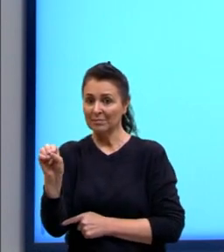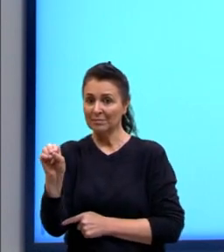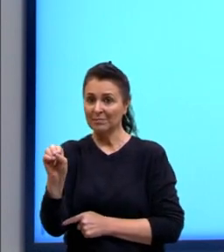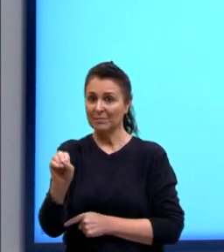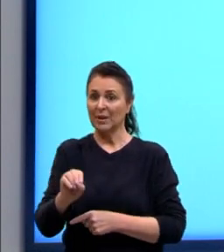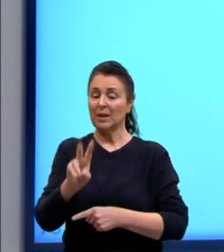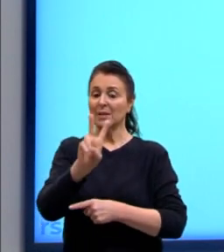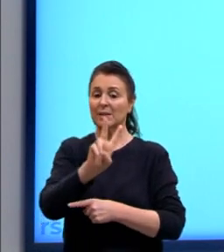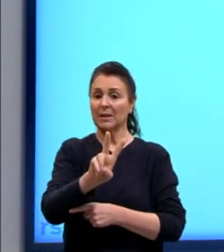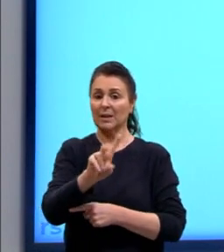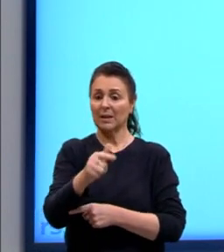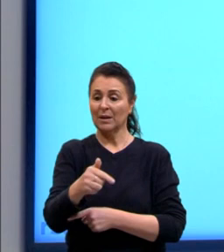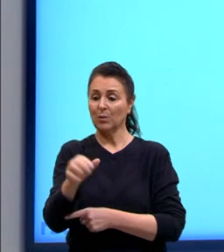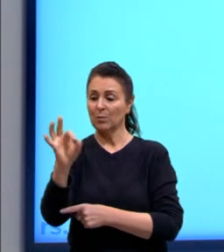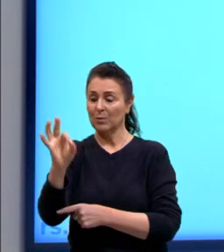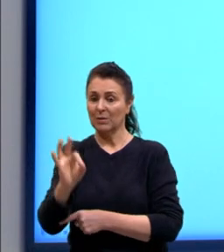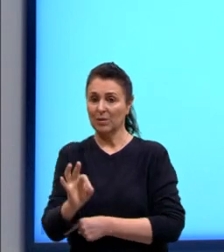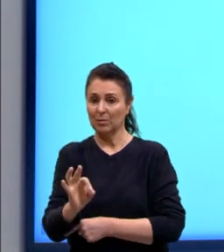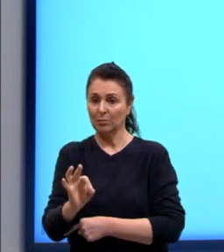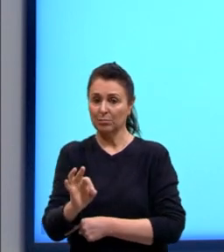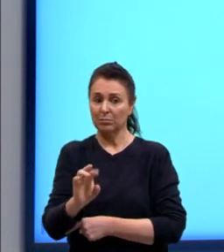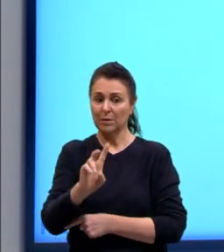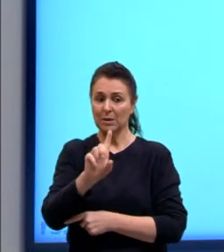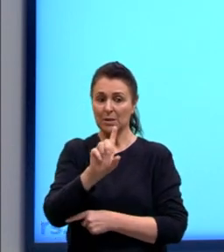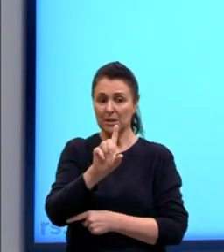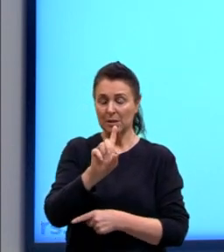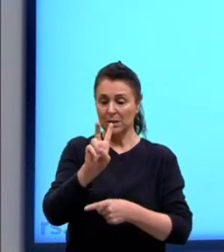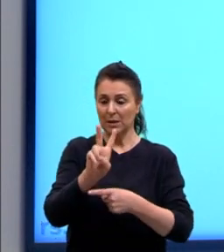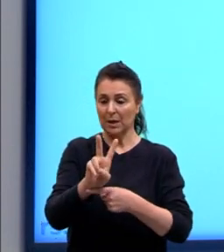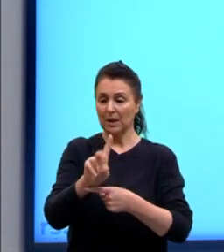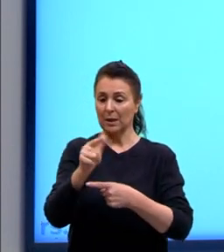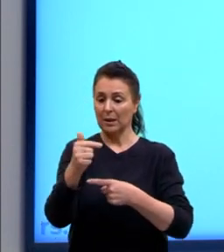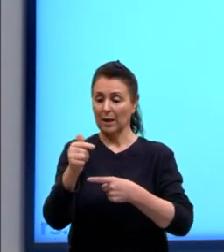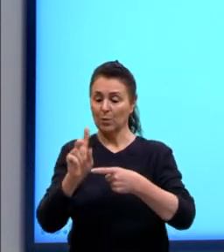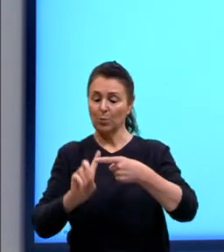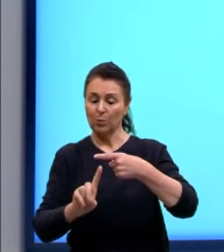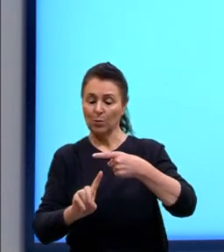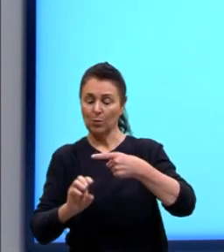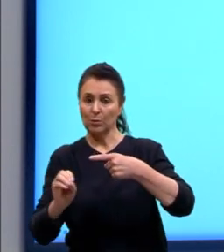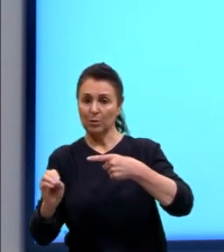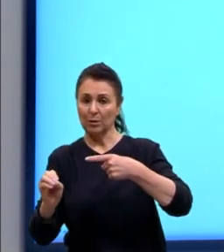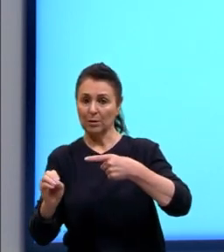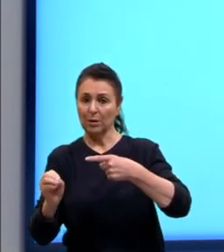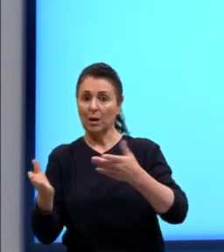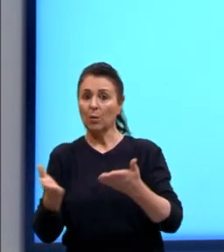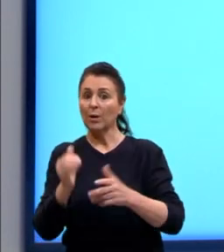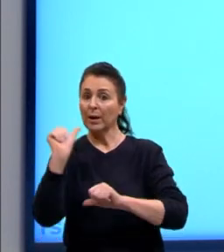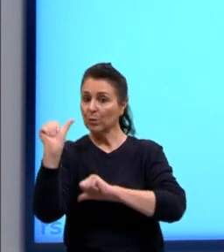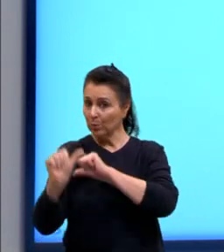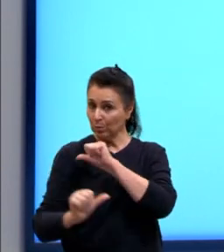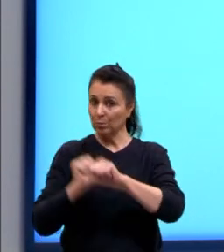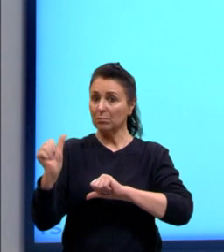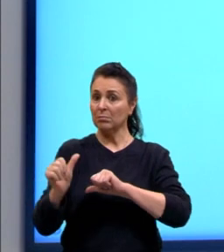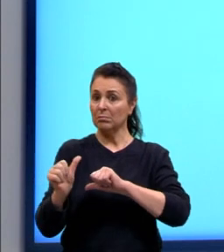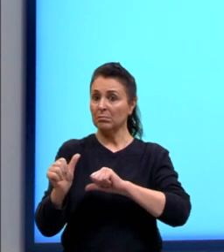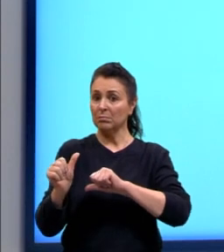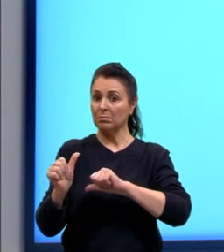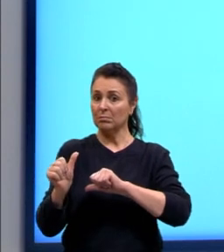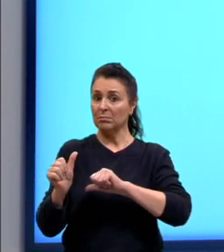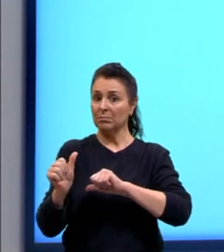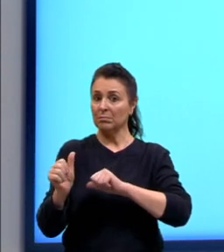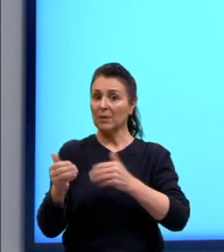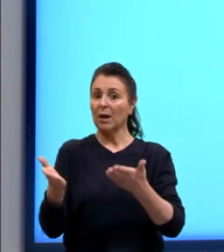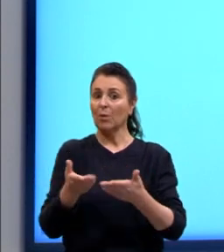tinha 71%, é 71 sobre 100. Mas, agora, eu quero o inverso. Eu tenho um número decimal. Então,